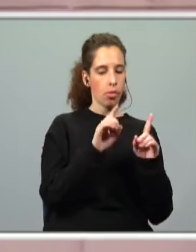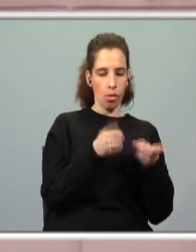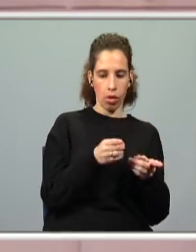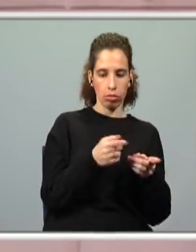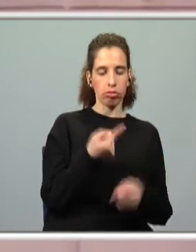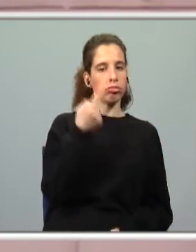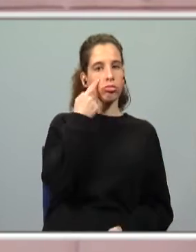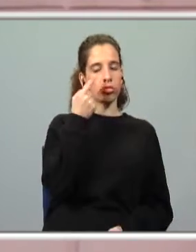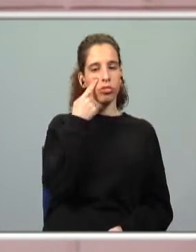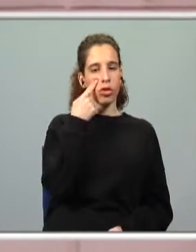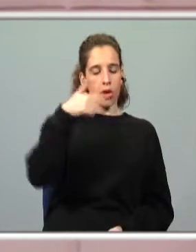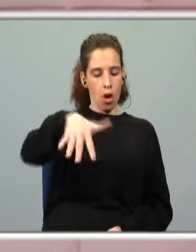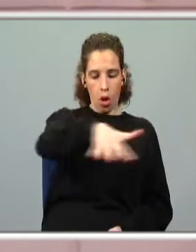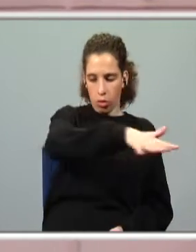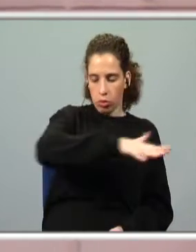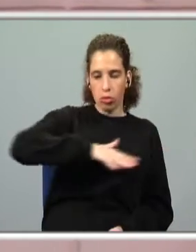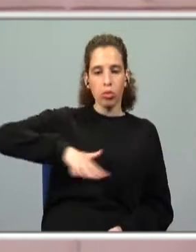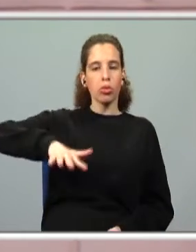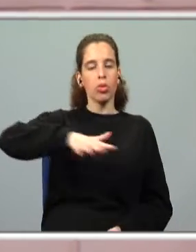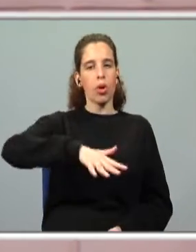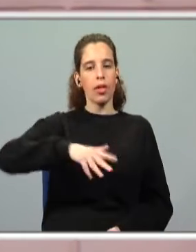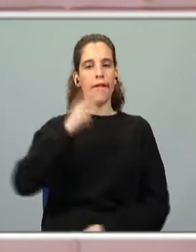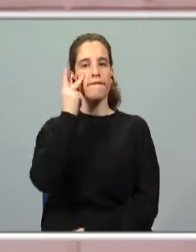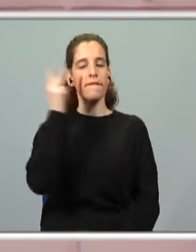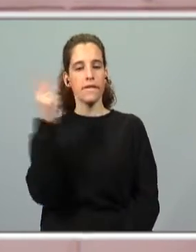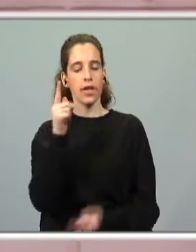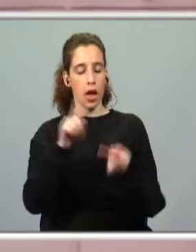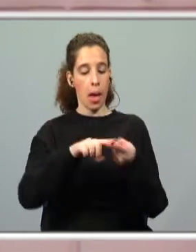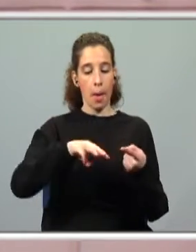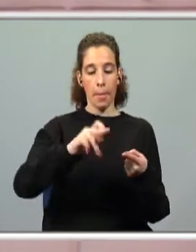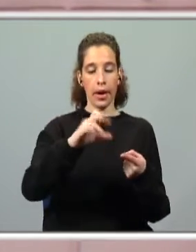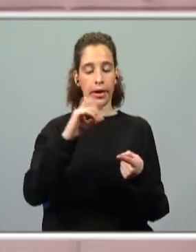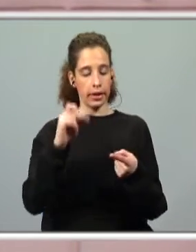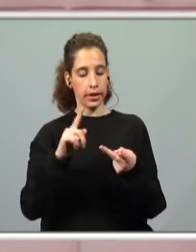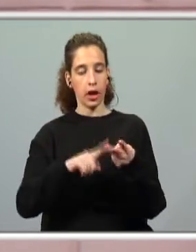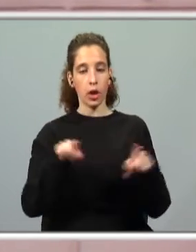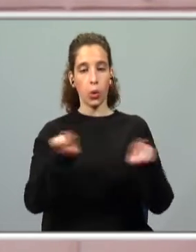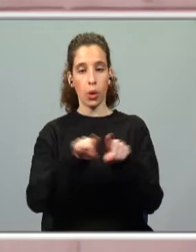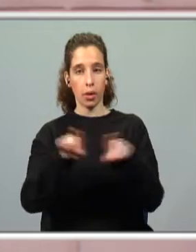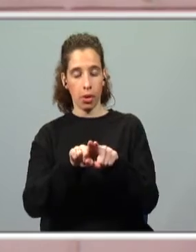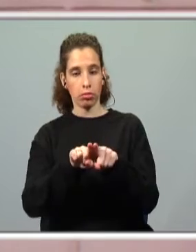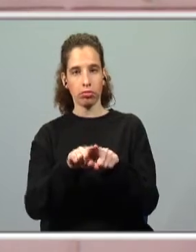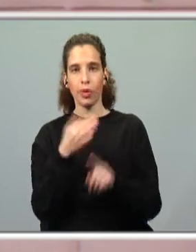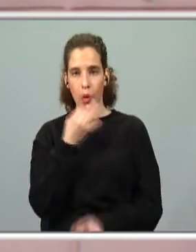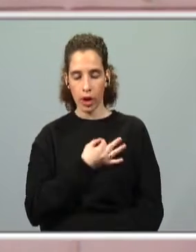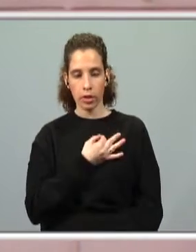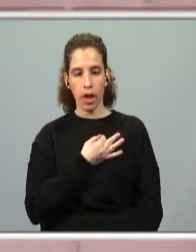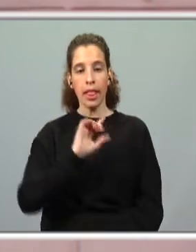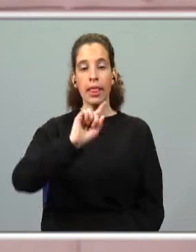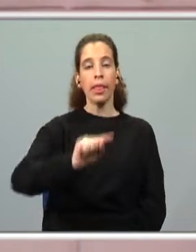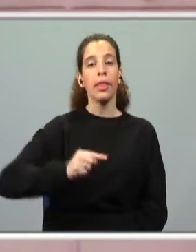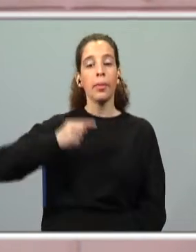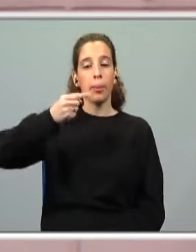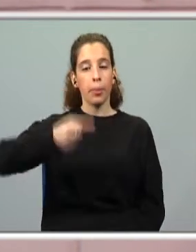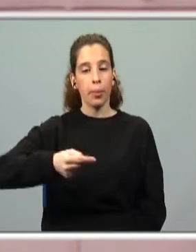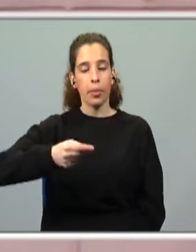a conhecer o quê? O espaço local onde habitavam a Maria e o irmão, o Zeca. Correto? Depois,